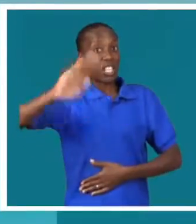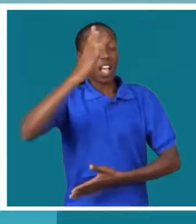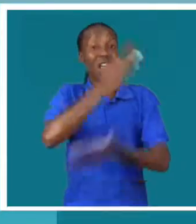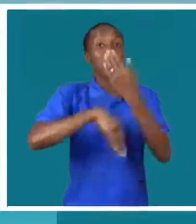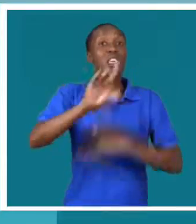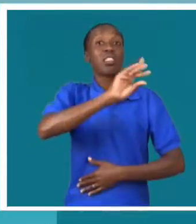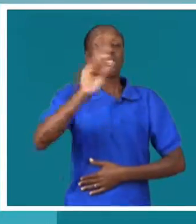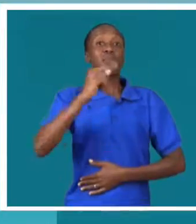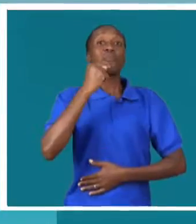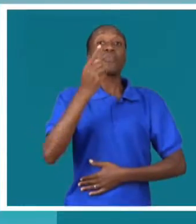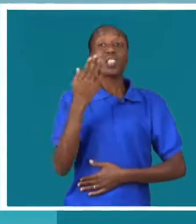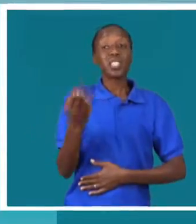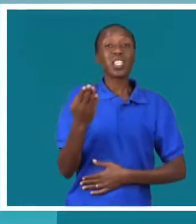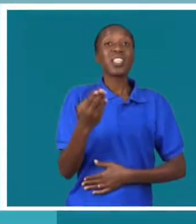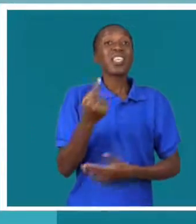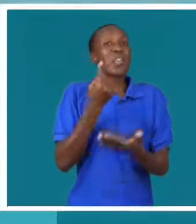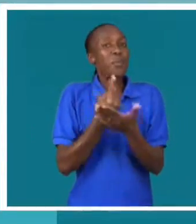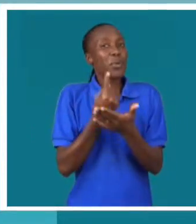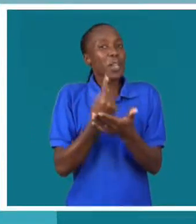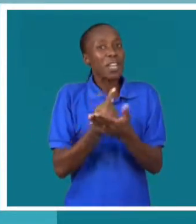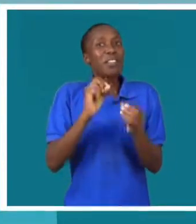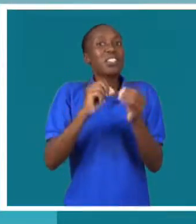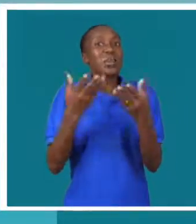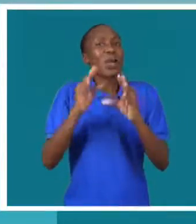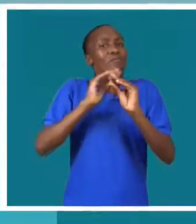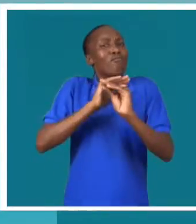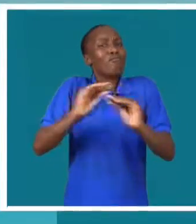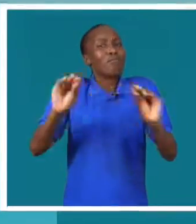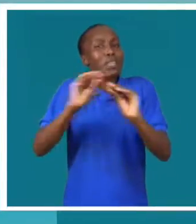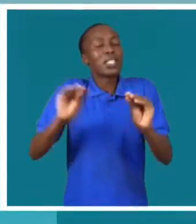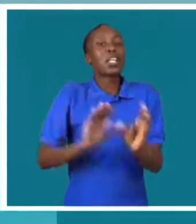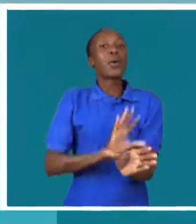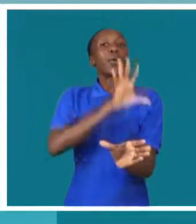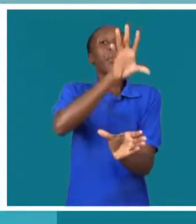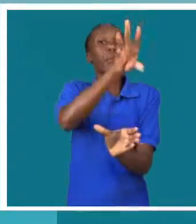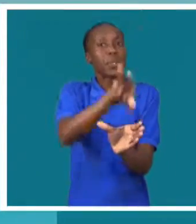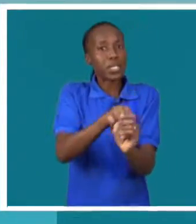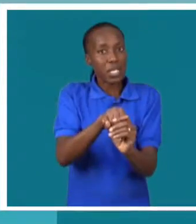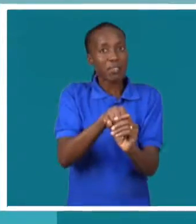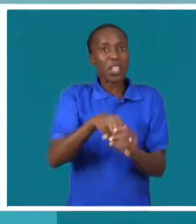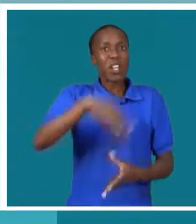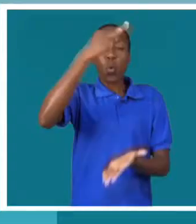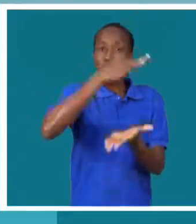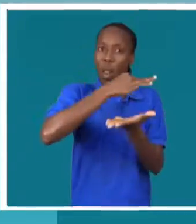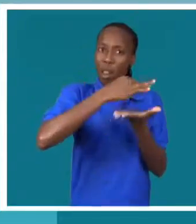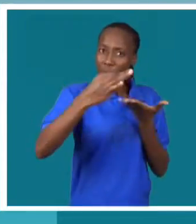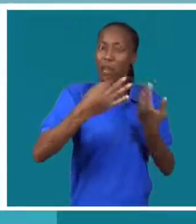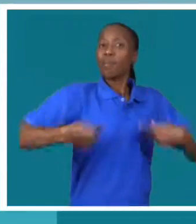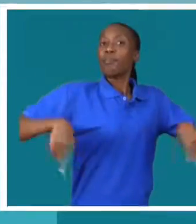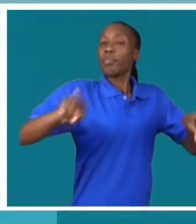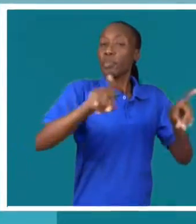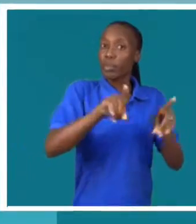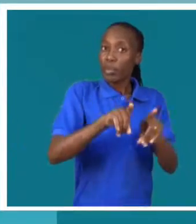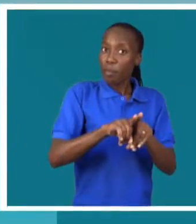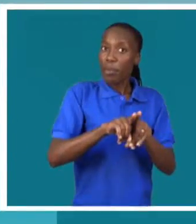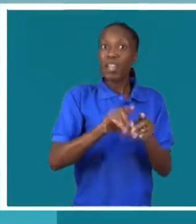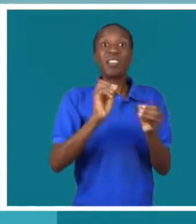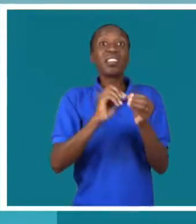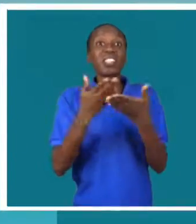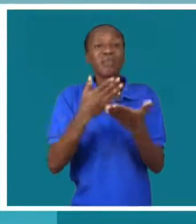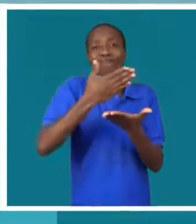-geral da DEMO, Diz que é preciso apostar na educação inclusiva de qualidades. E também